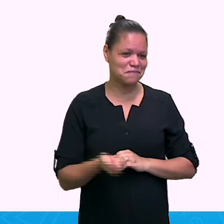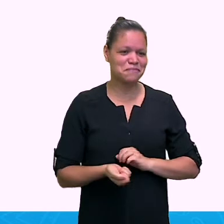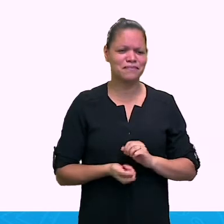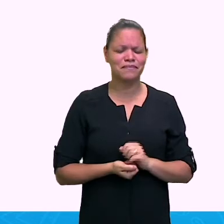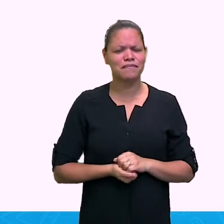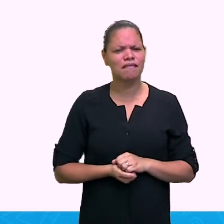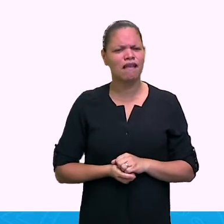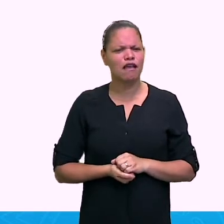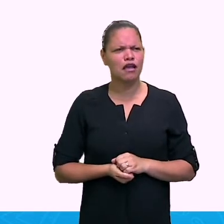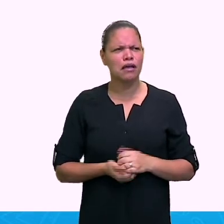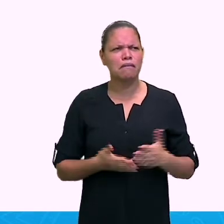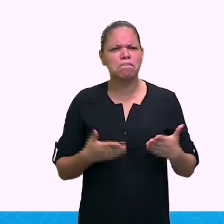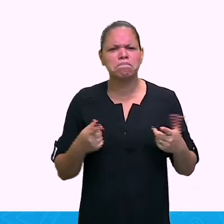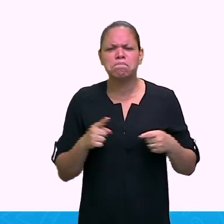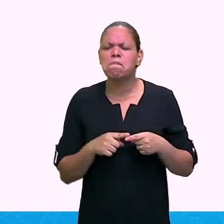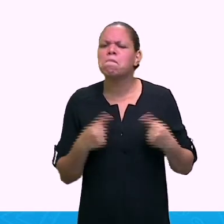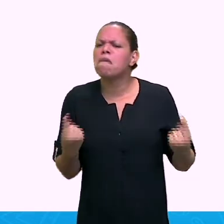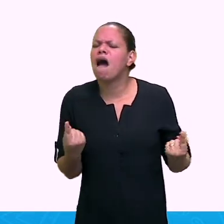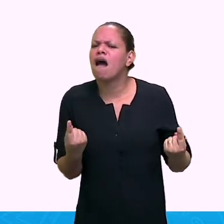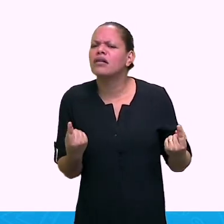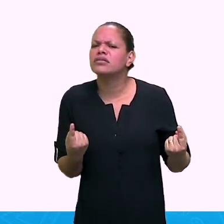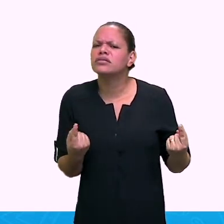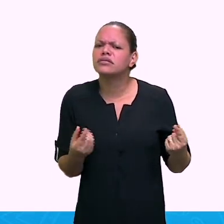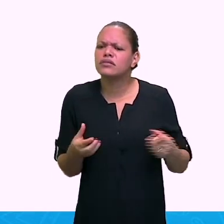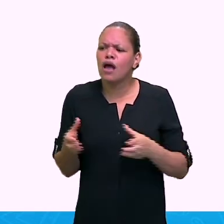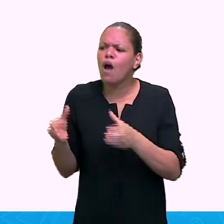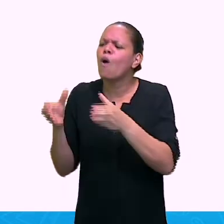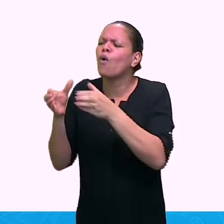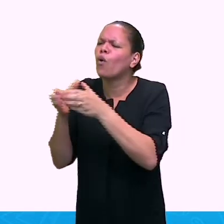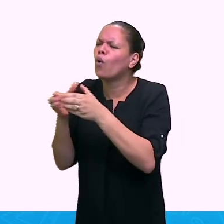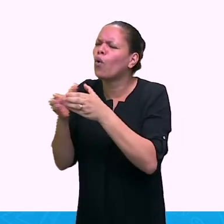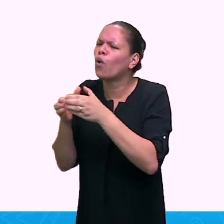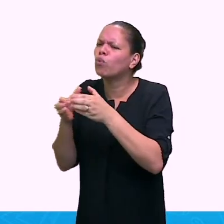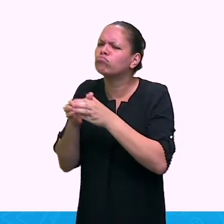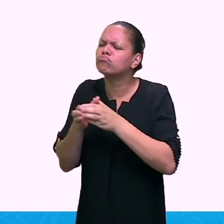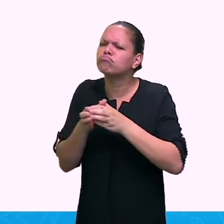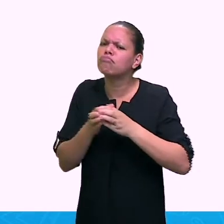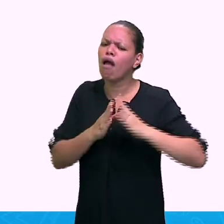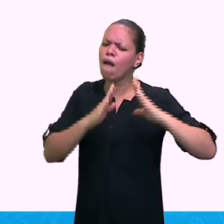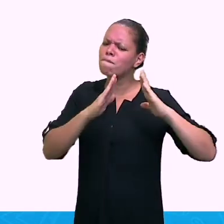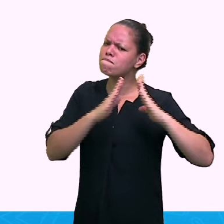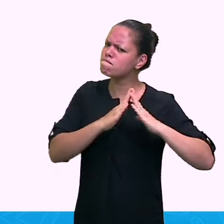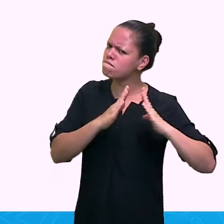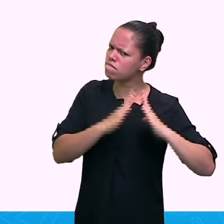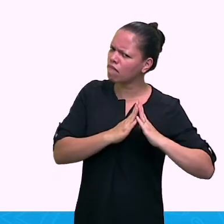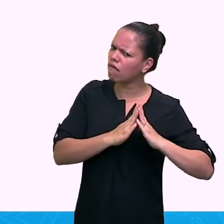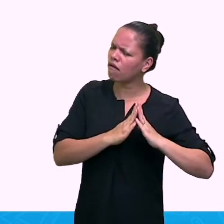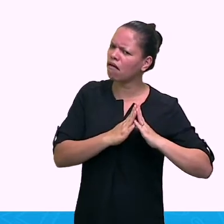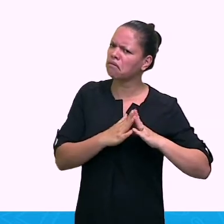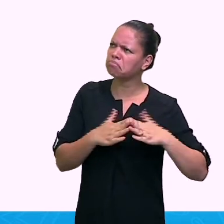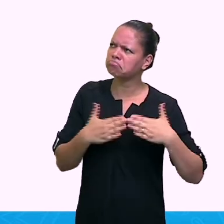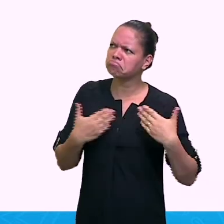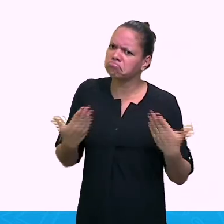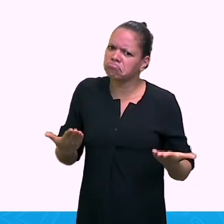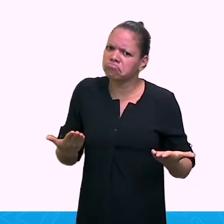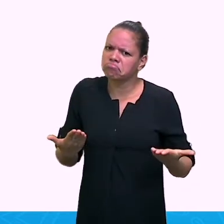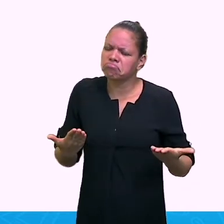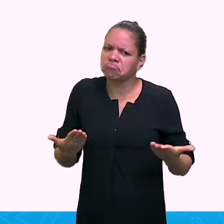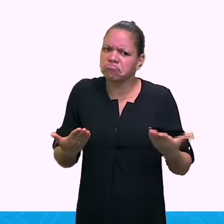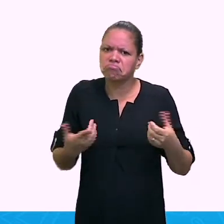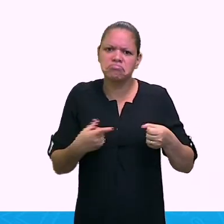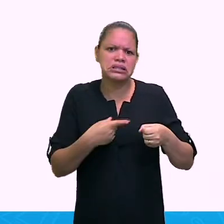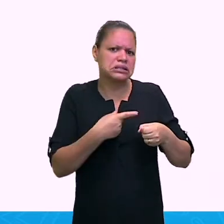E aonde ele vive? Vamos colocar que ele vive em Orlando, na Flórida. I